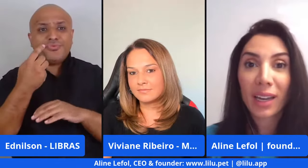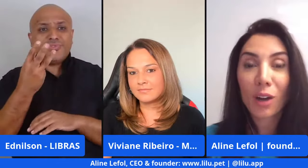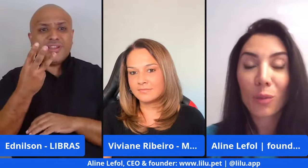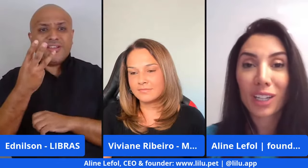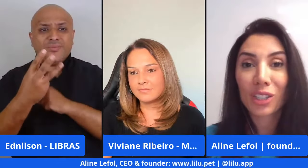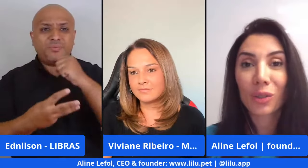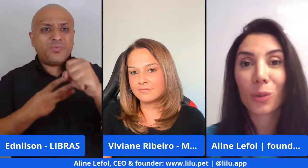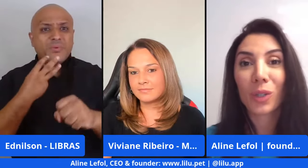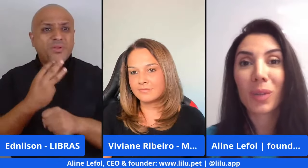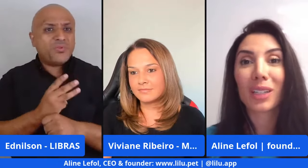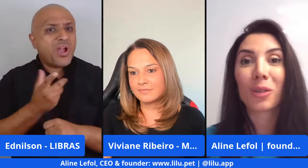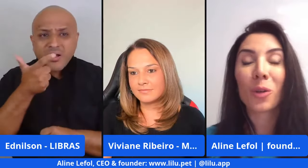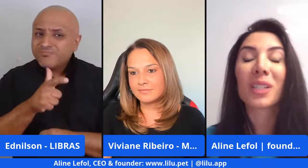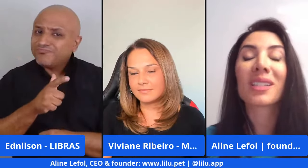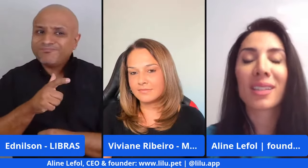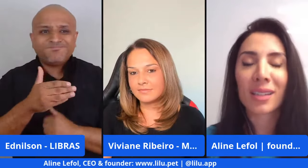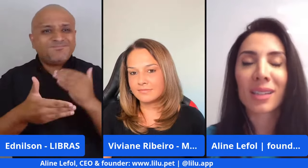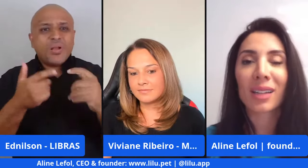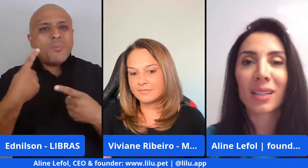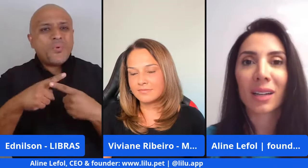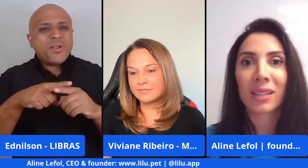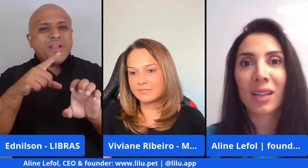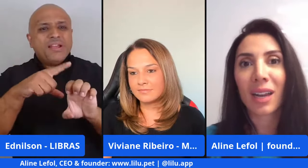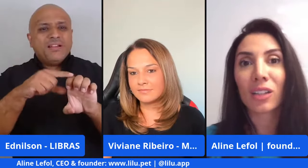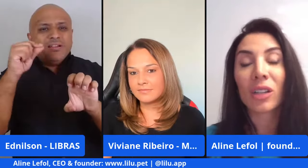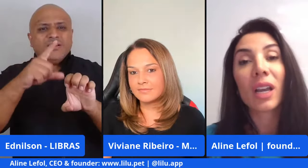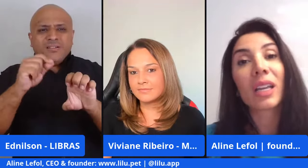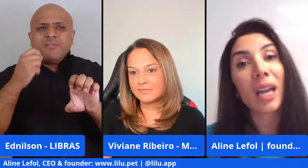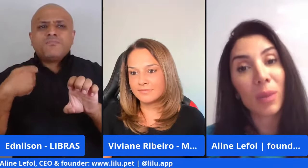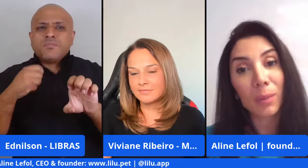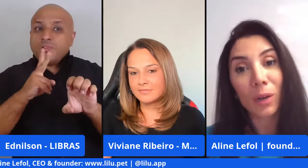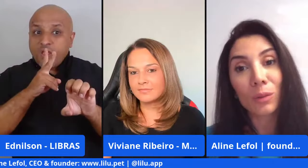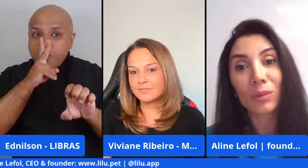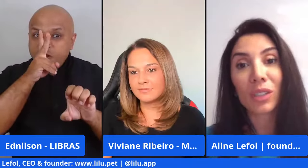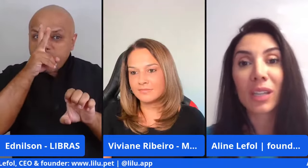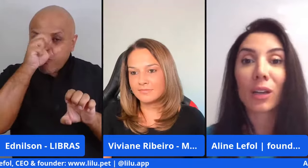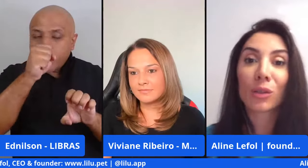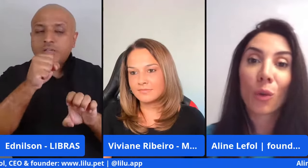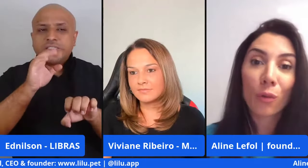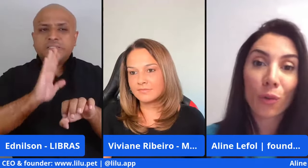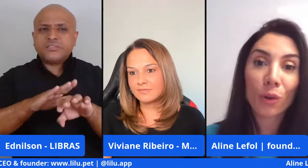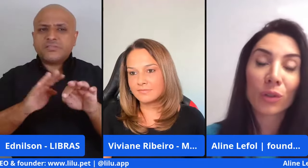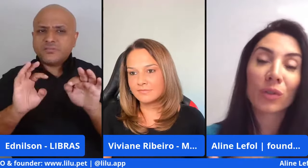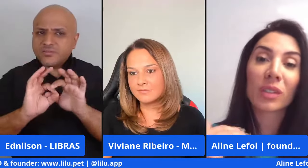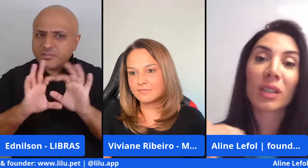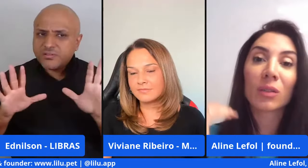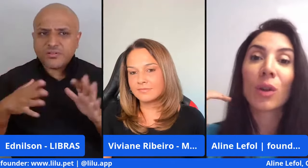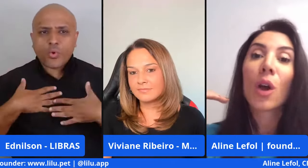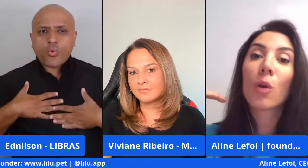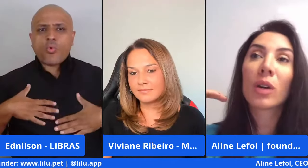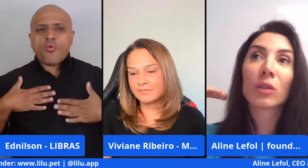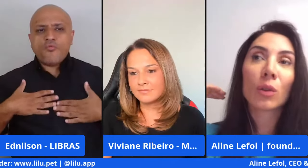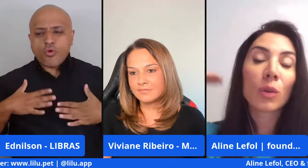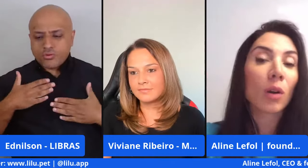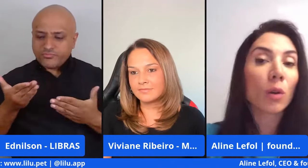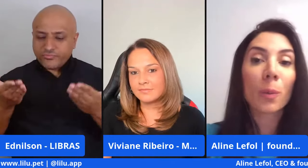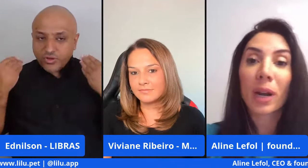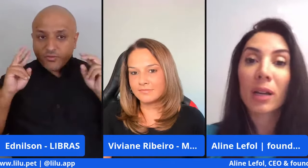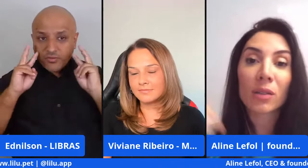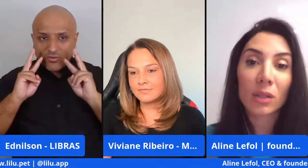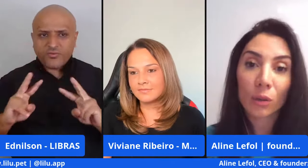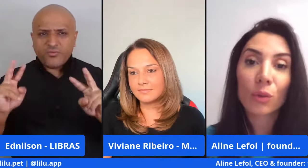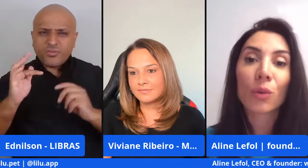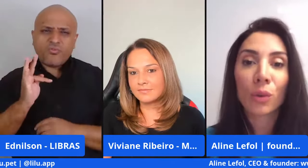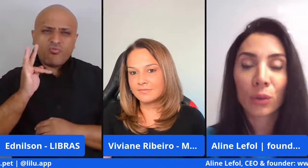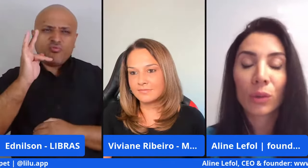porque realmente o empreendedor precisa ser resiliente e abrir mão de certos confortos, visando o retorno a longo